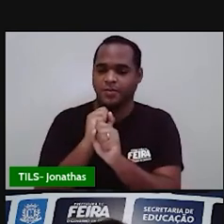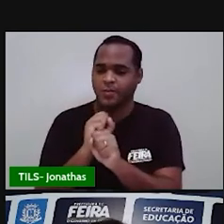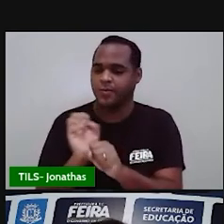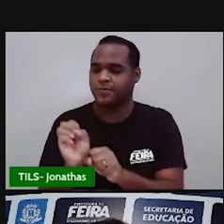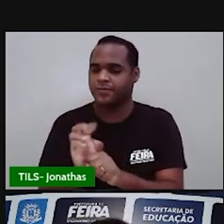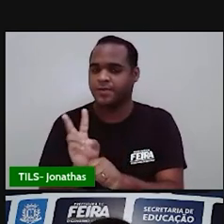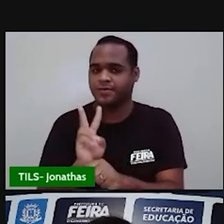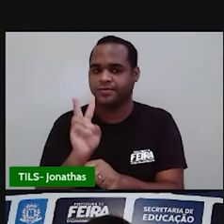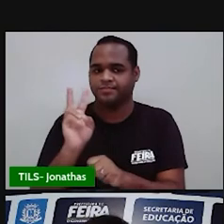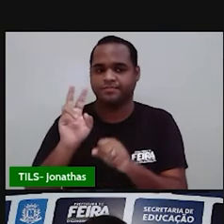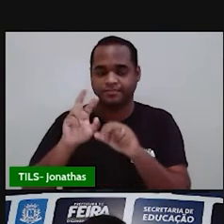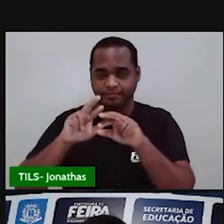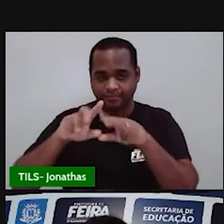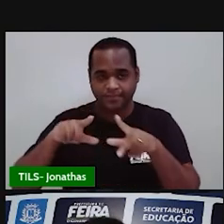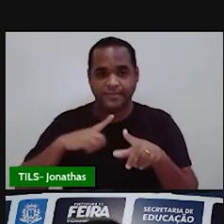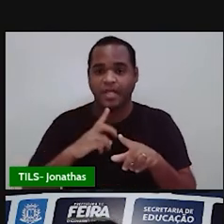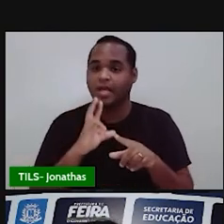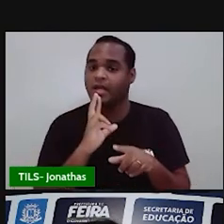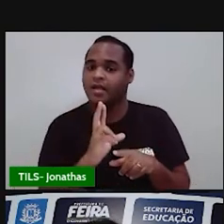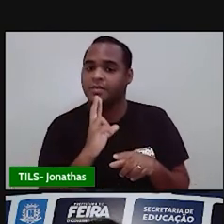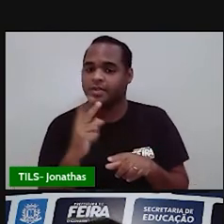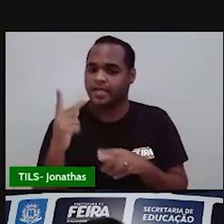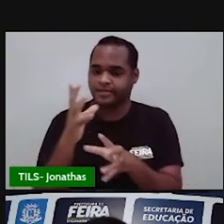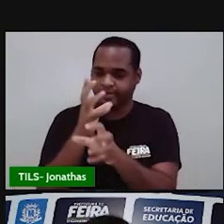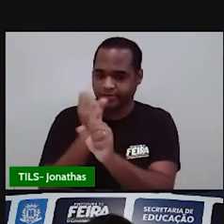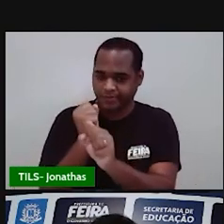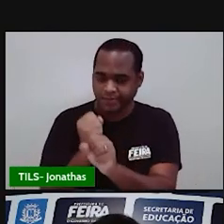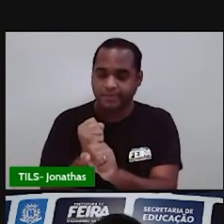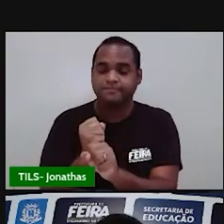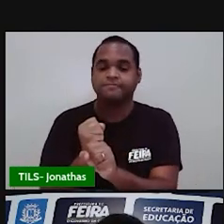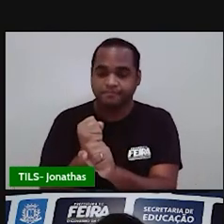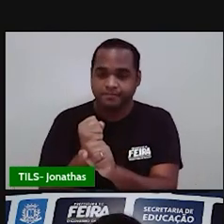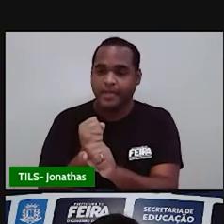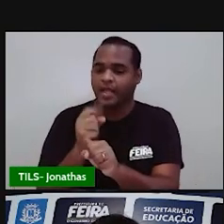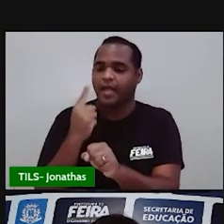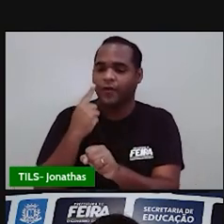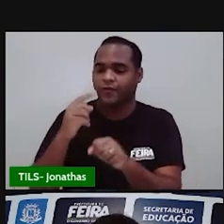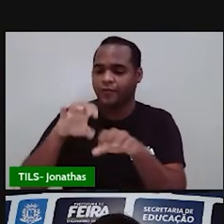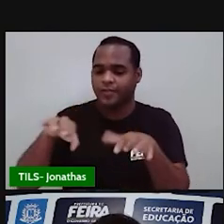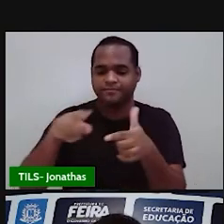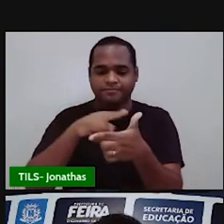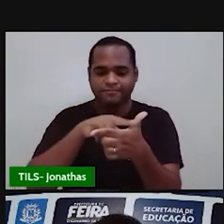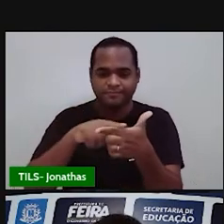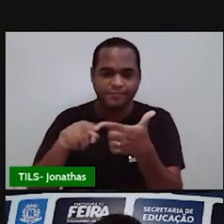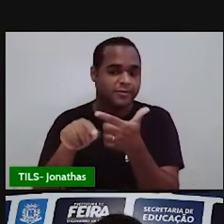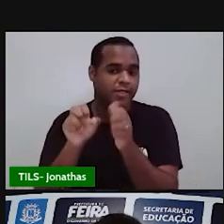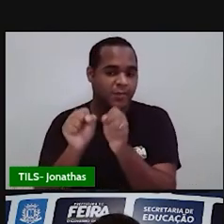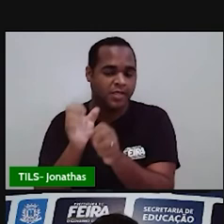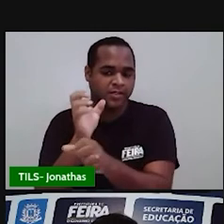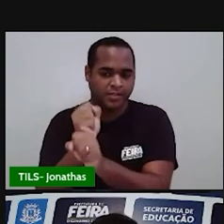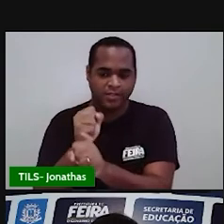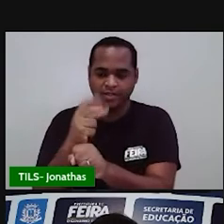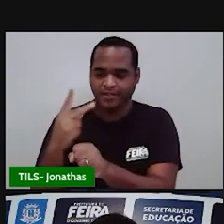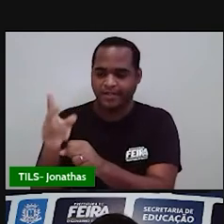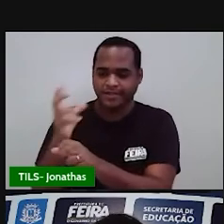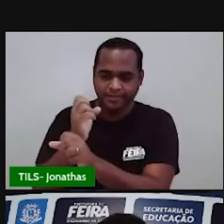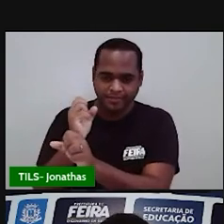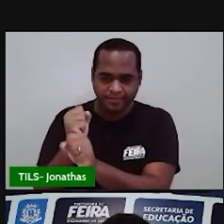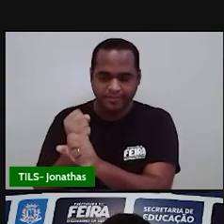e o resultado dessa soma a gente vai dividir pela quantidade deles.